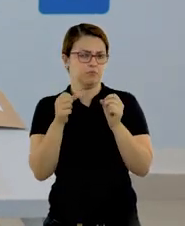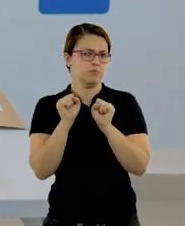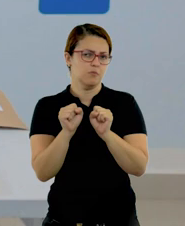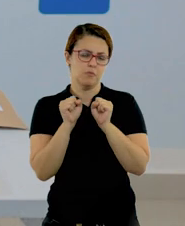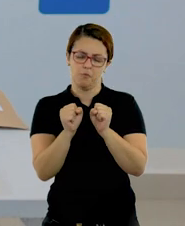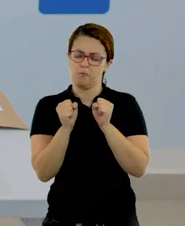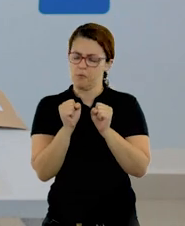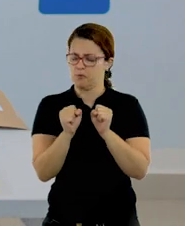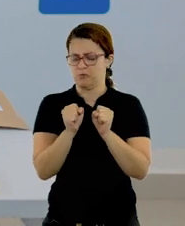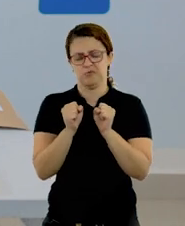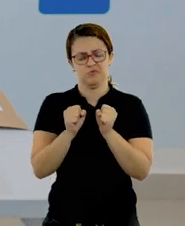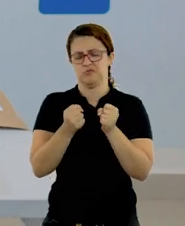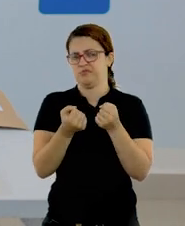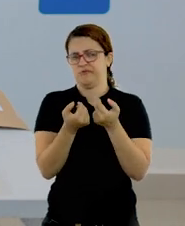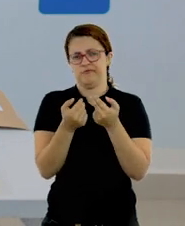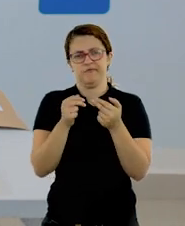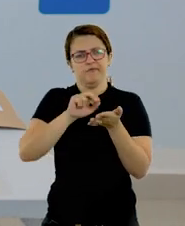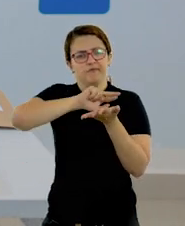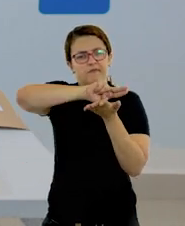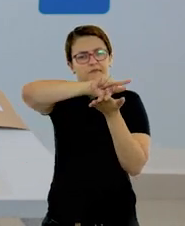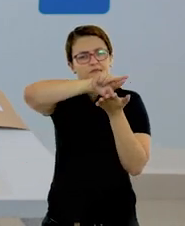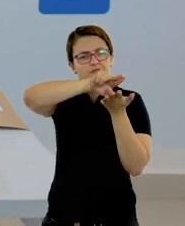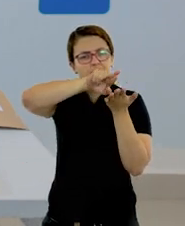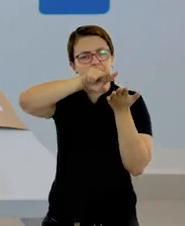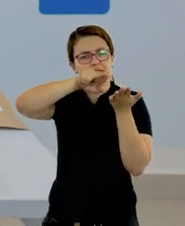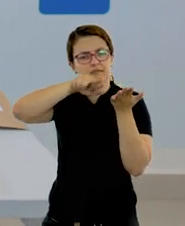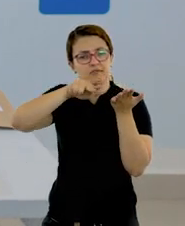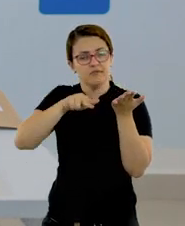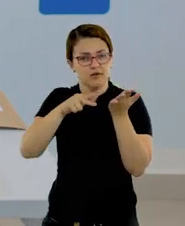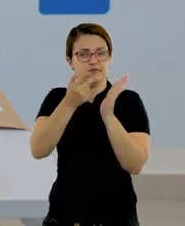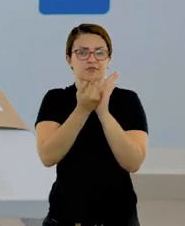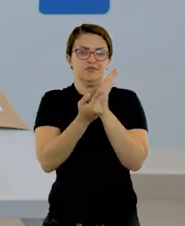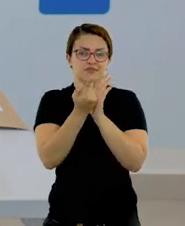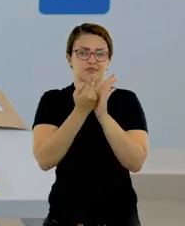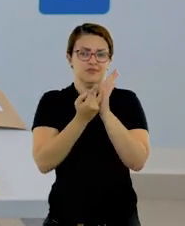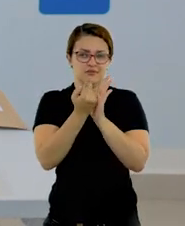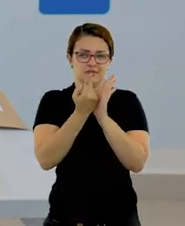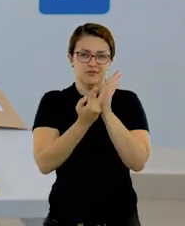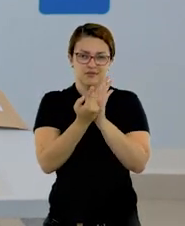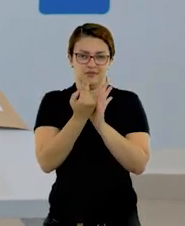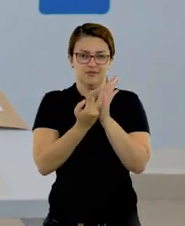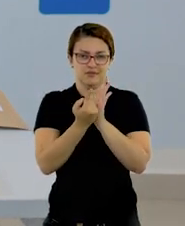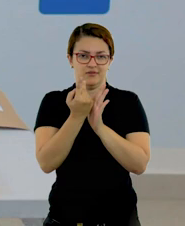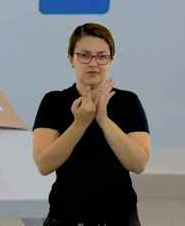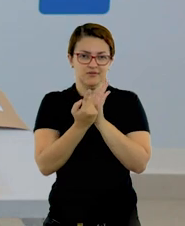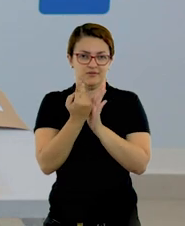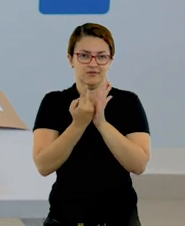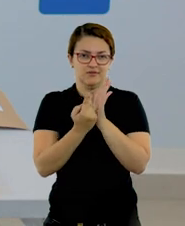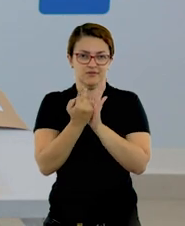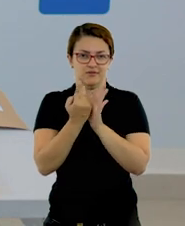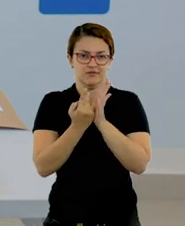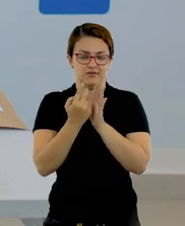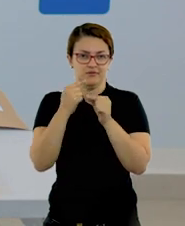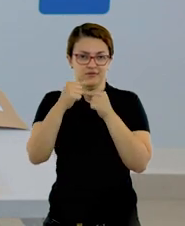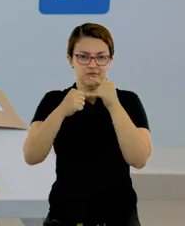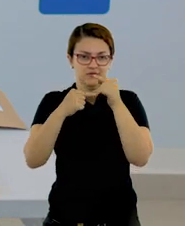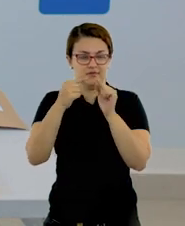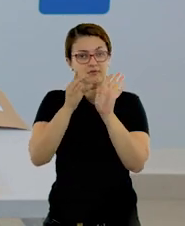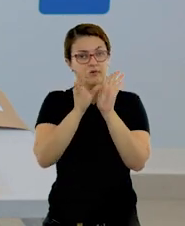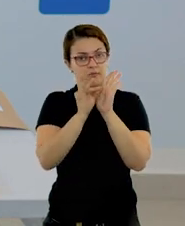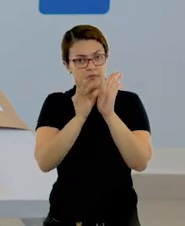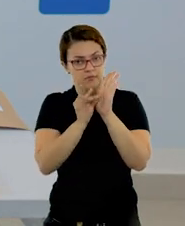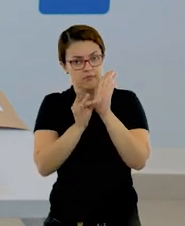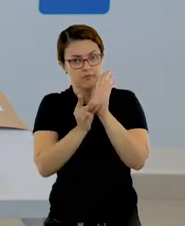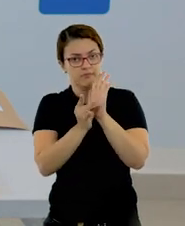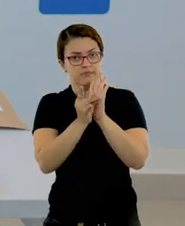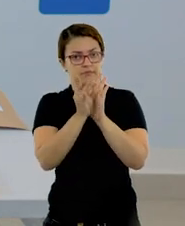fazer diversos tipos de desenhos através dessa técnica aqui